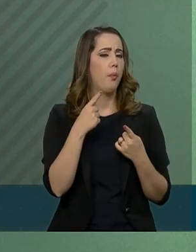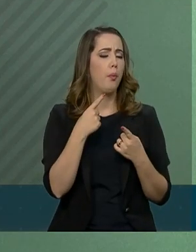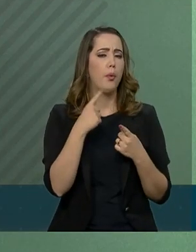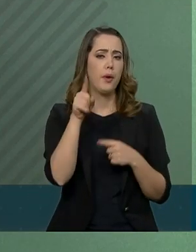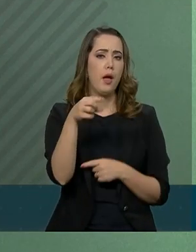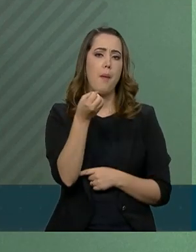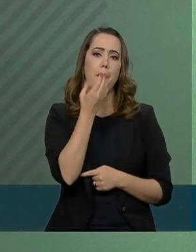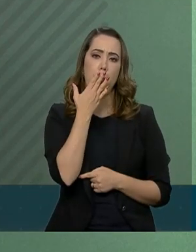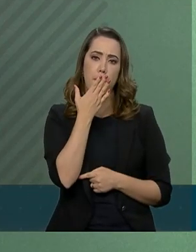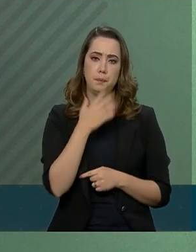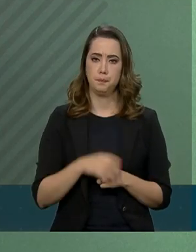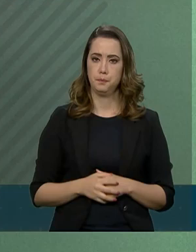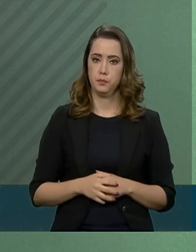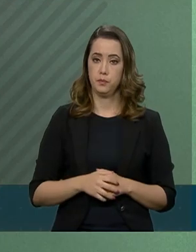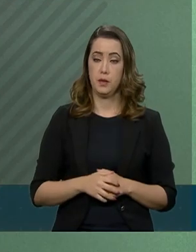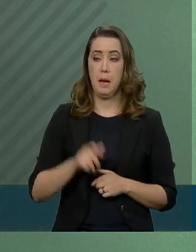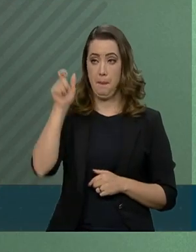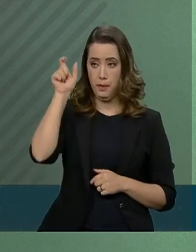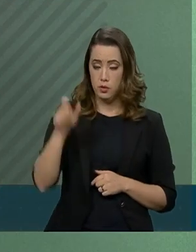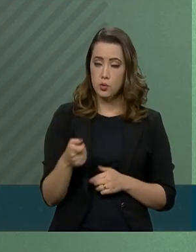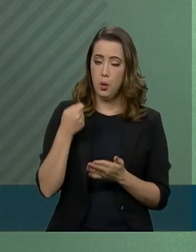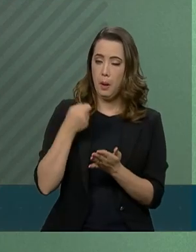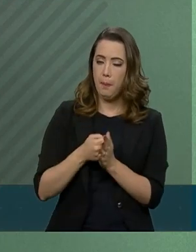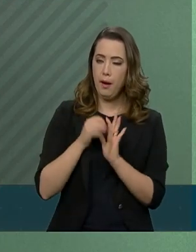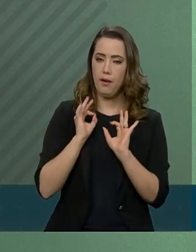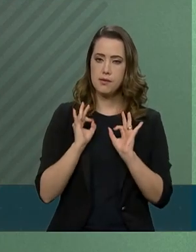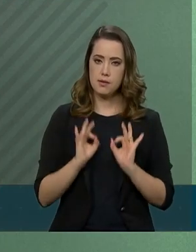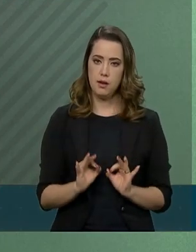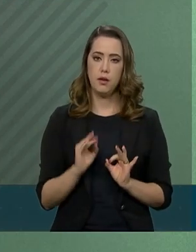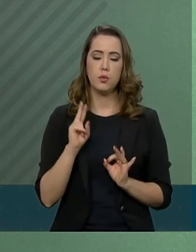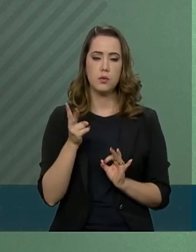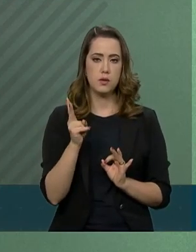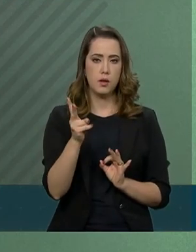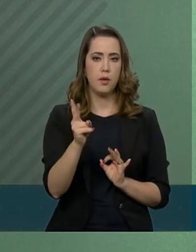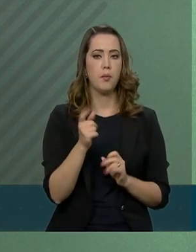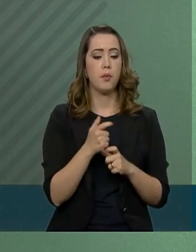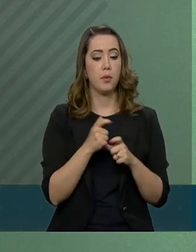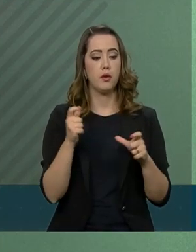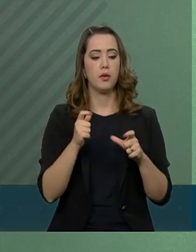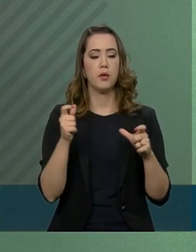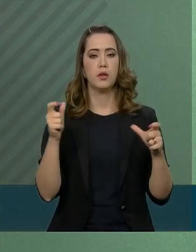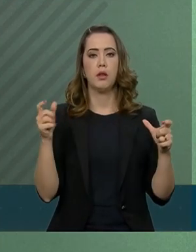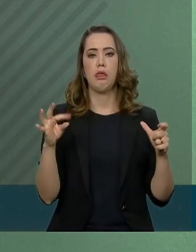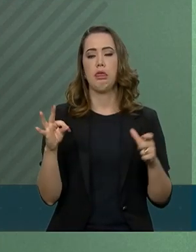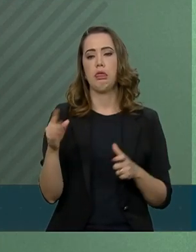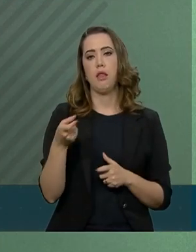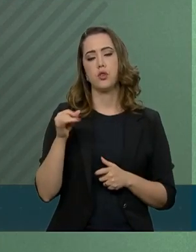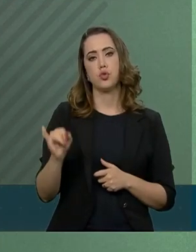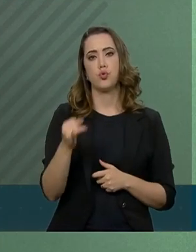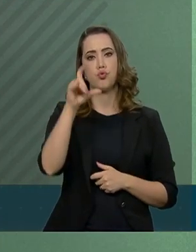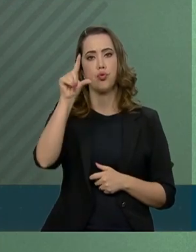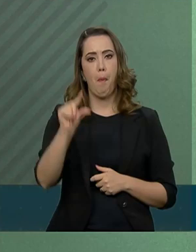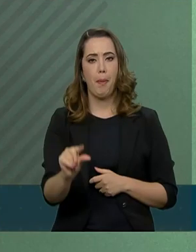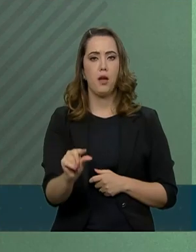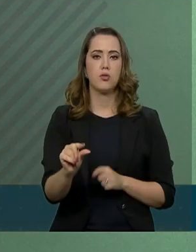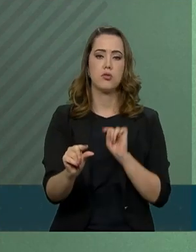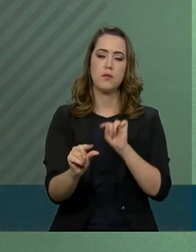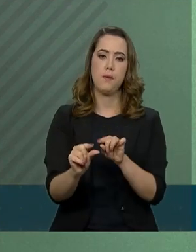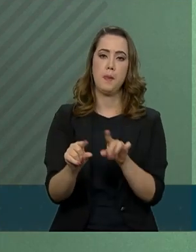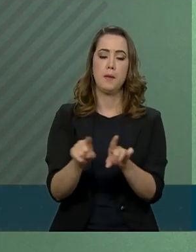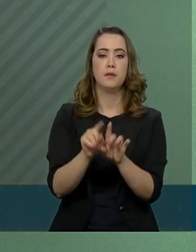pagador são a expectativa de expansão do crédito com menores taxas de juros e